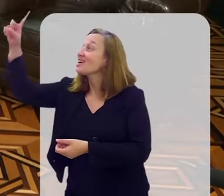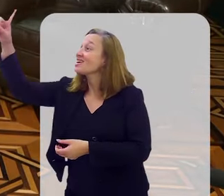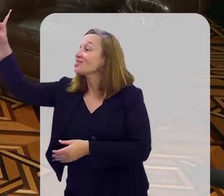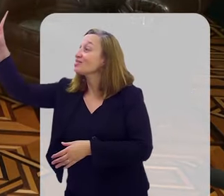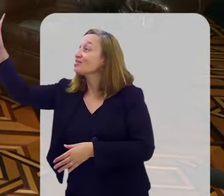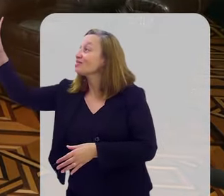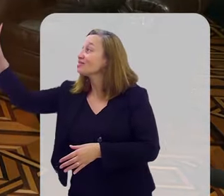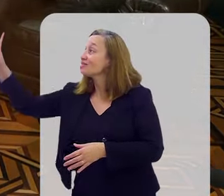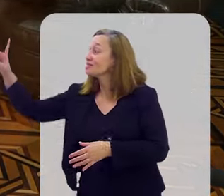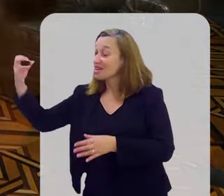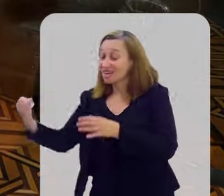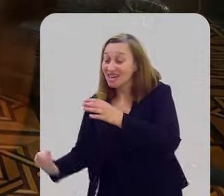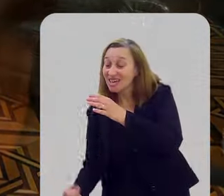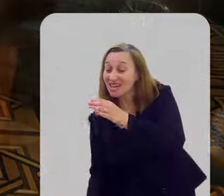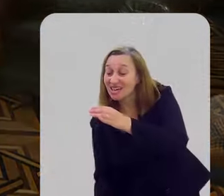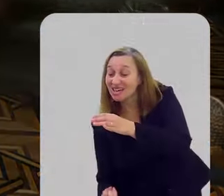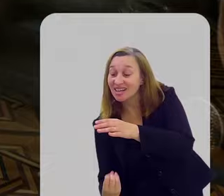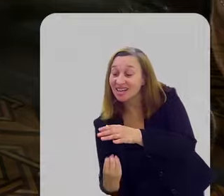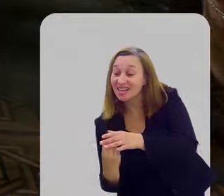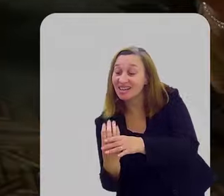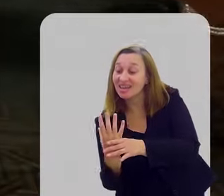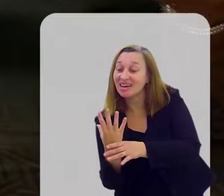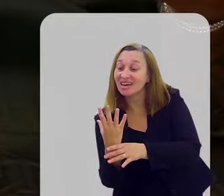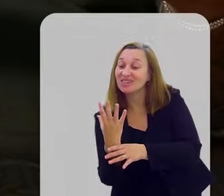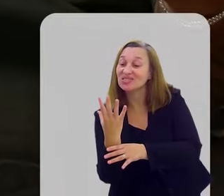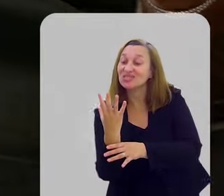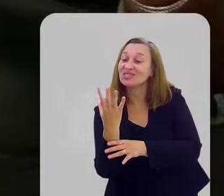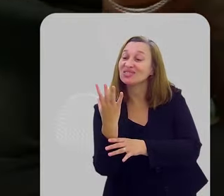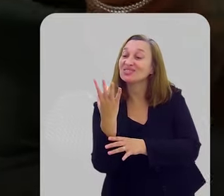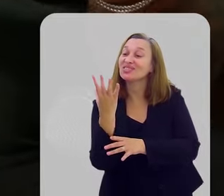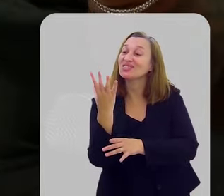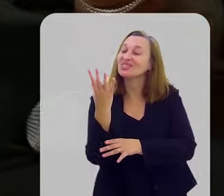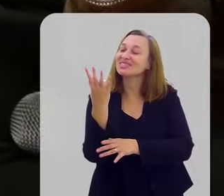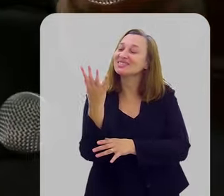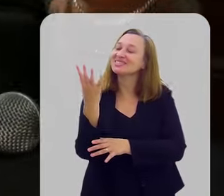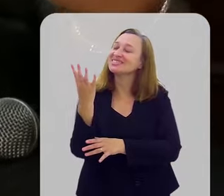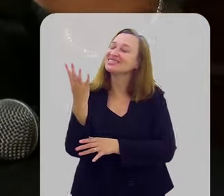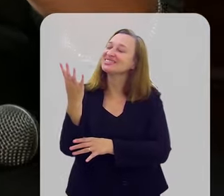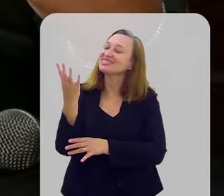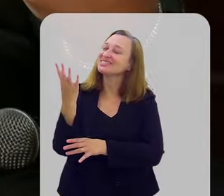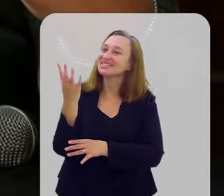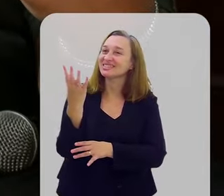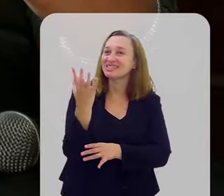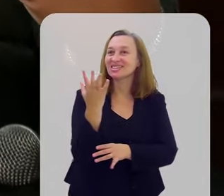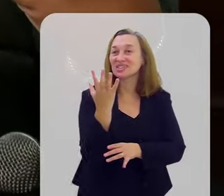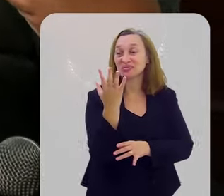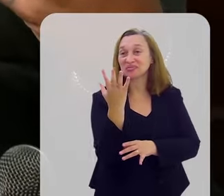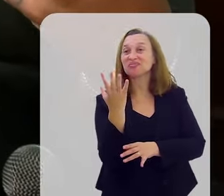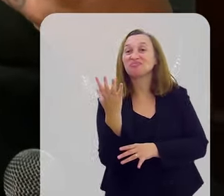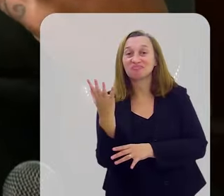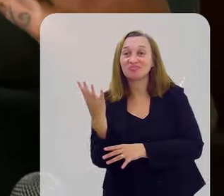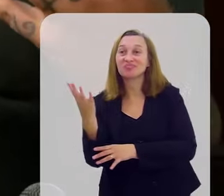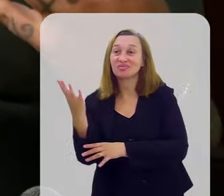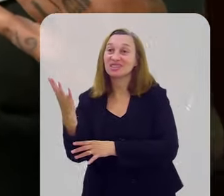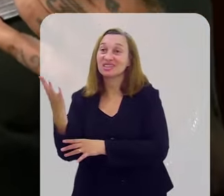No princípio, era o verbo